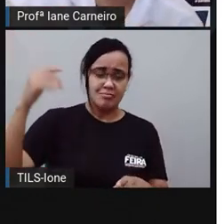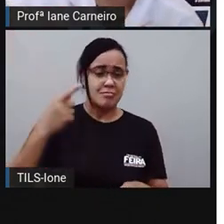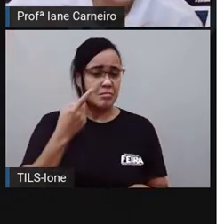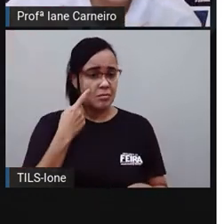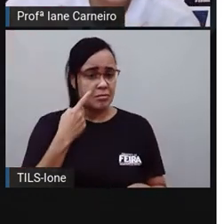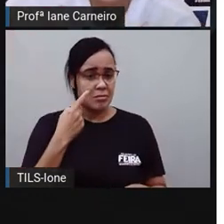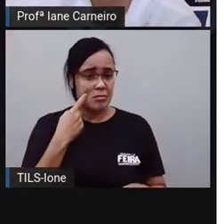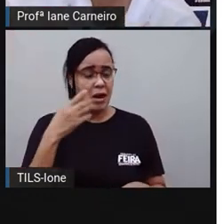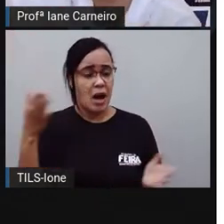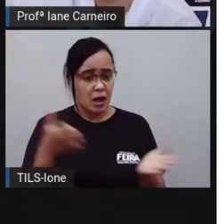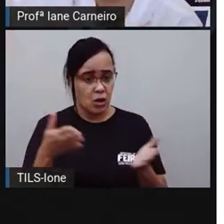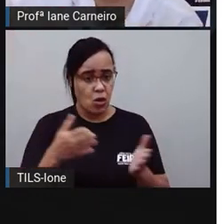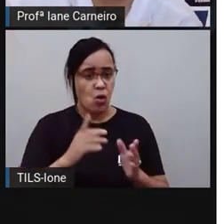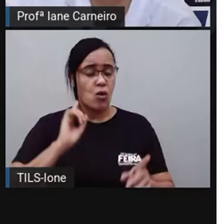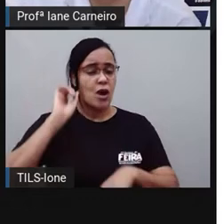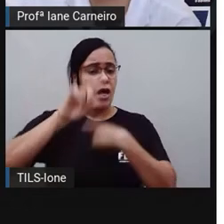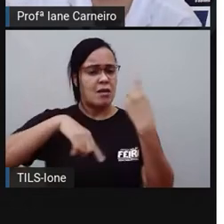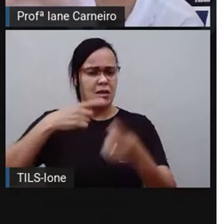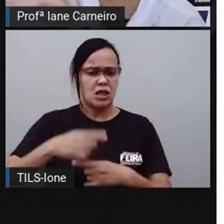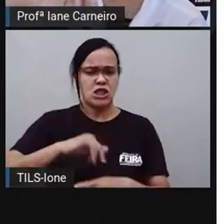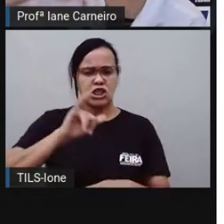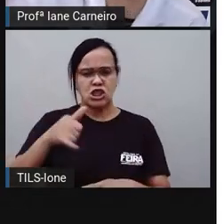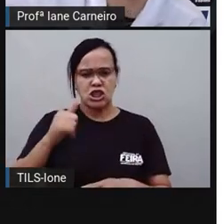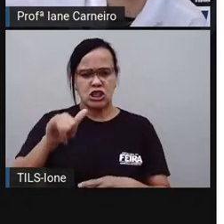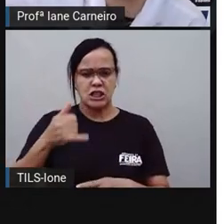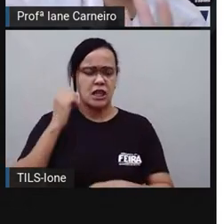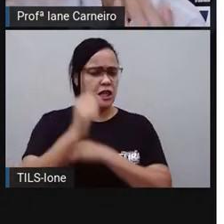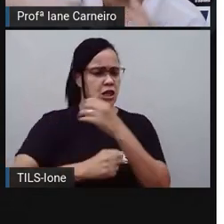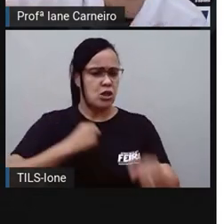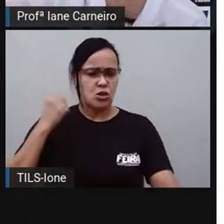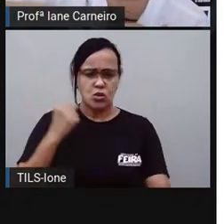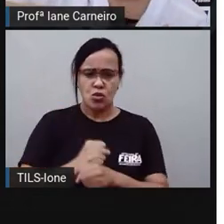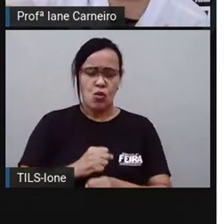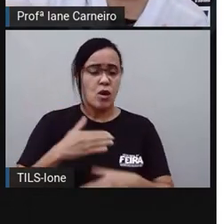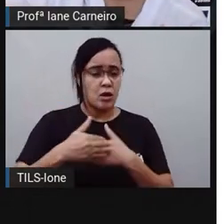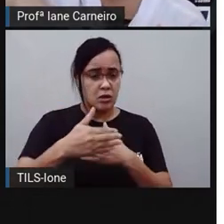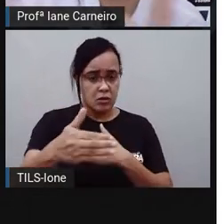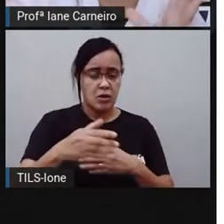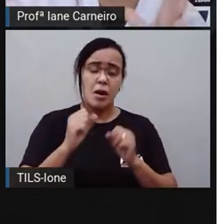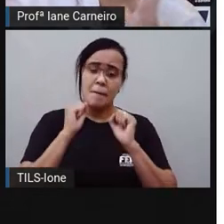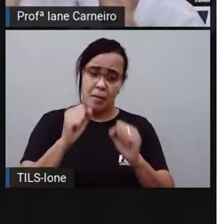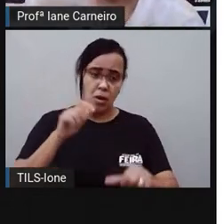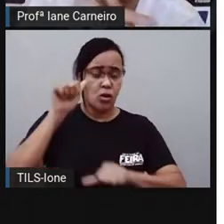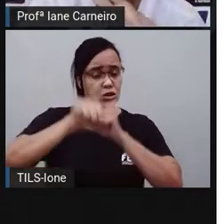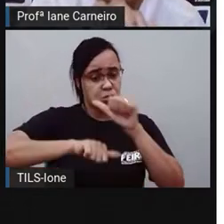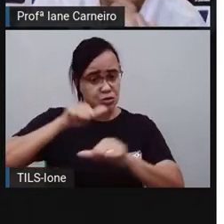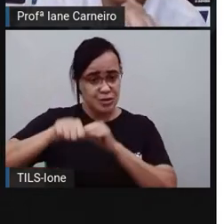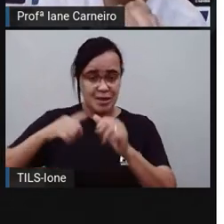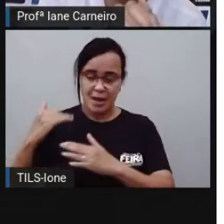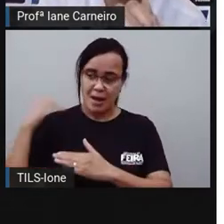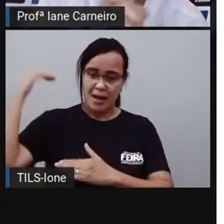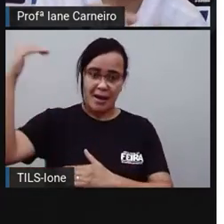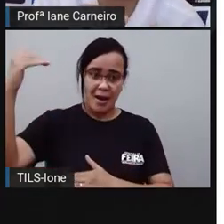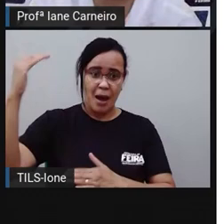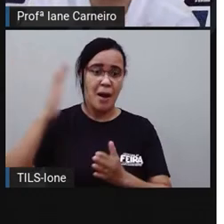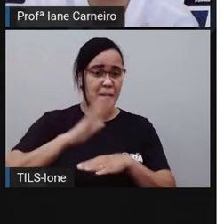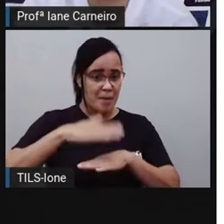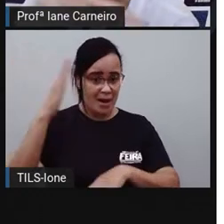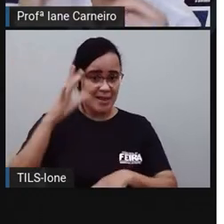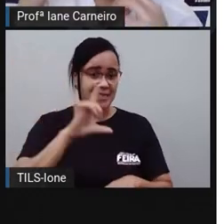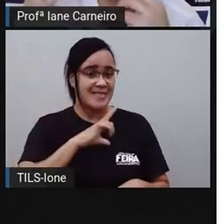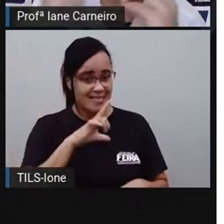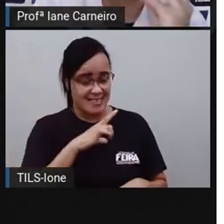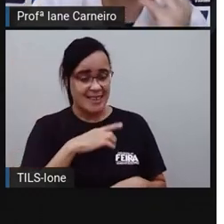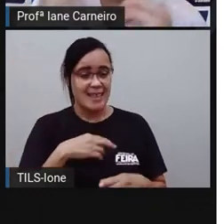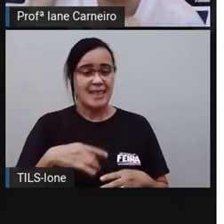mas lá em janeiro de 2022, fevereiro, você já tenha crescido um pouco mais. Está certo? Então, é sempre bom